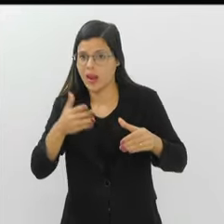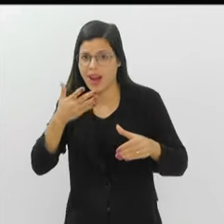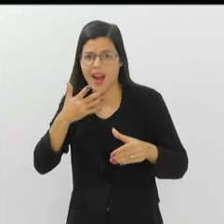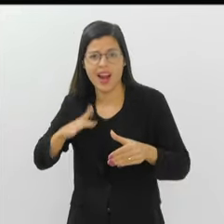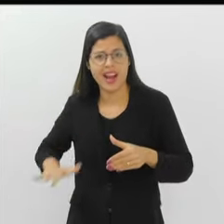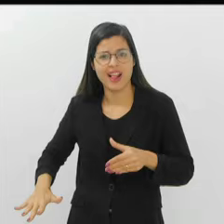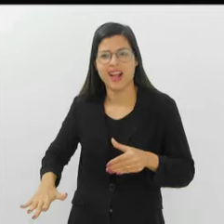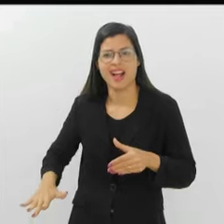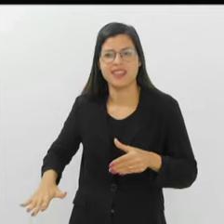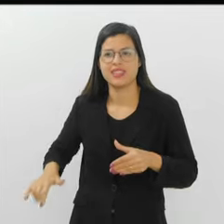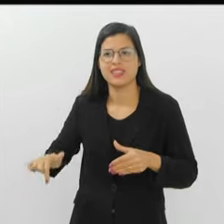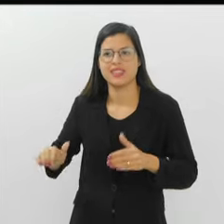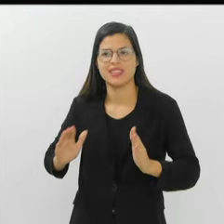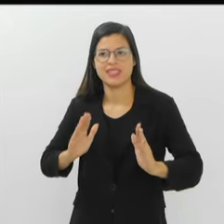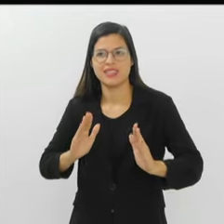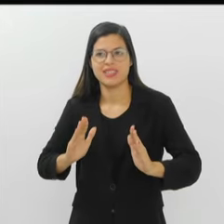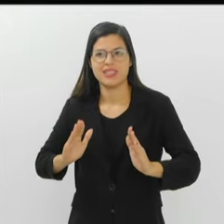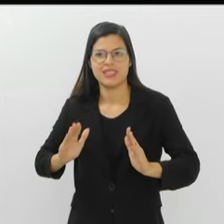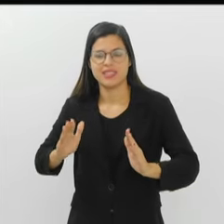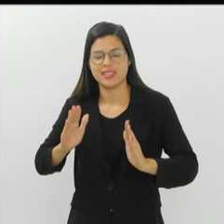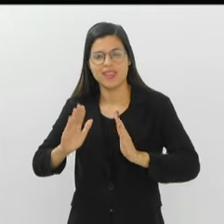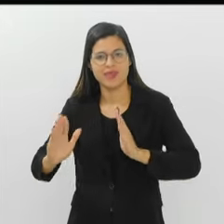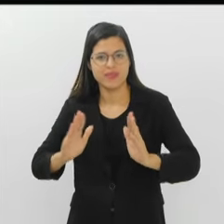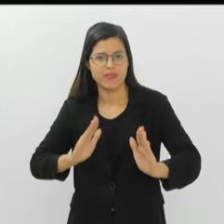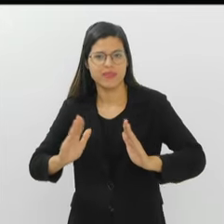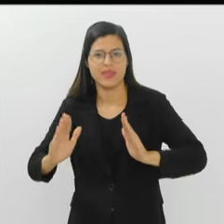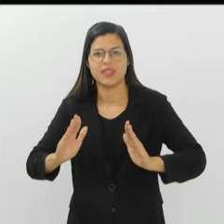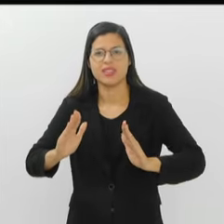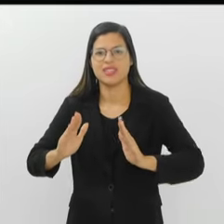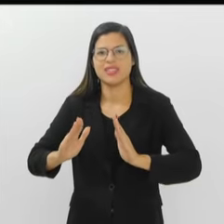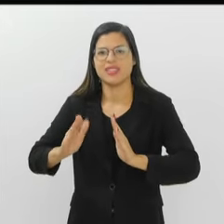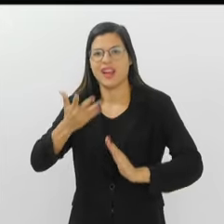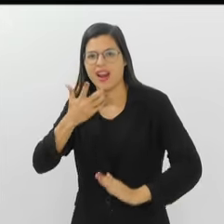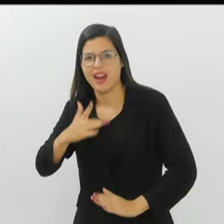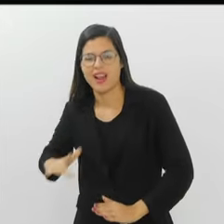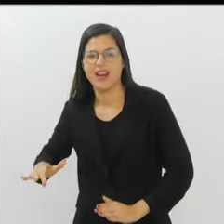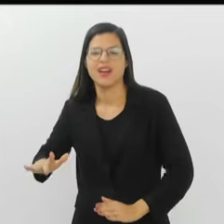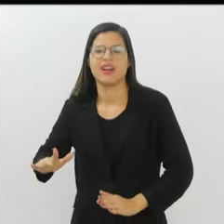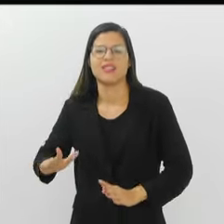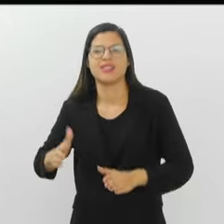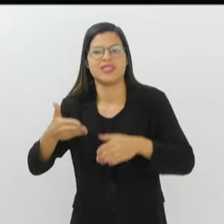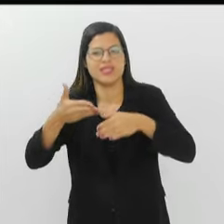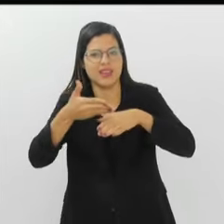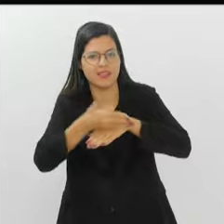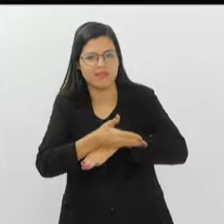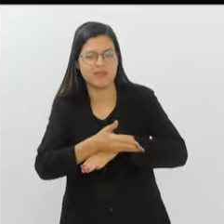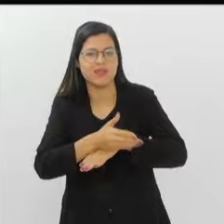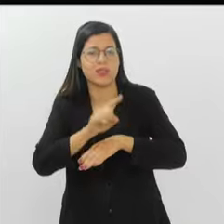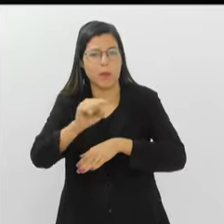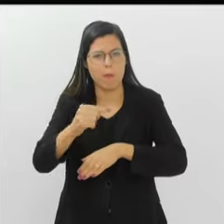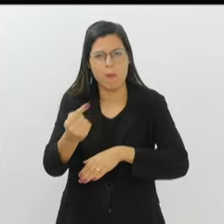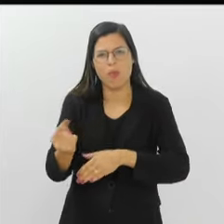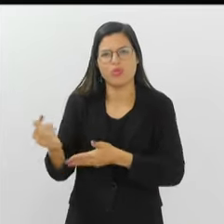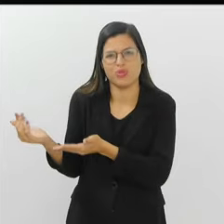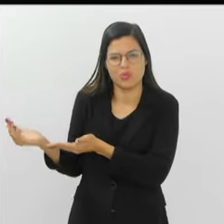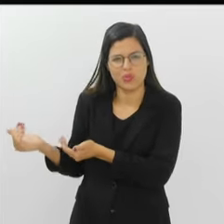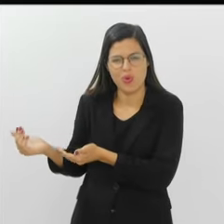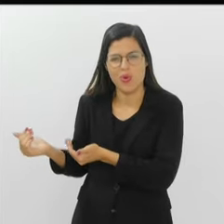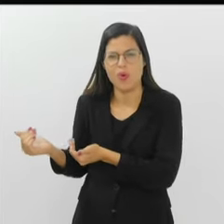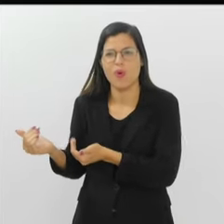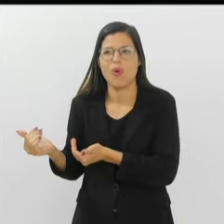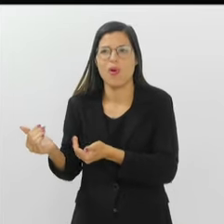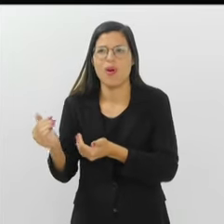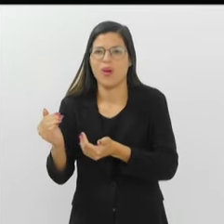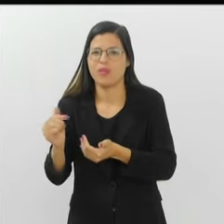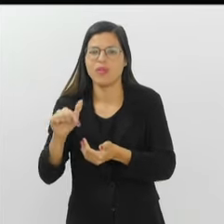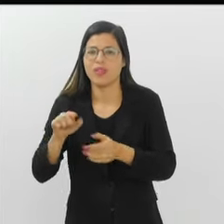muito pequeno, Então desde a fase antes da ala das crianças, depois da ala das crianças, ala jovem, me